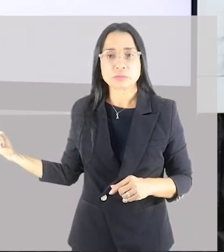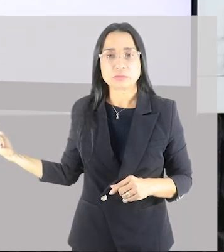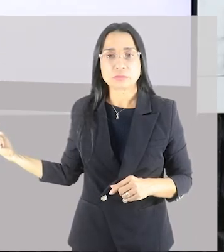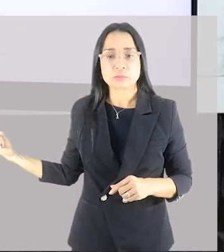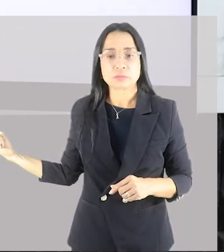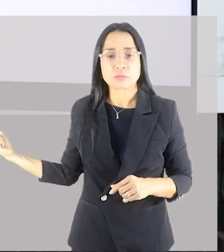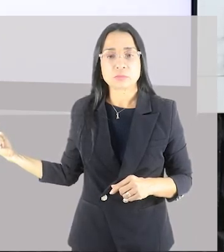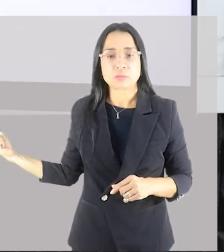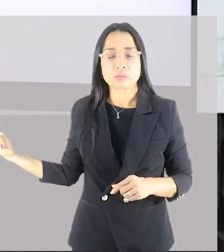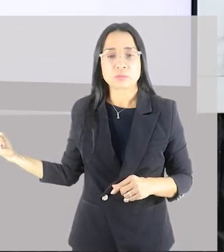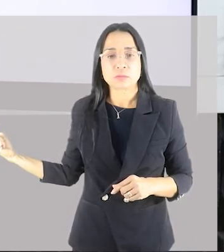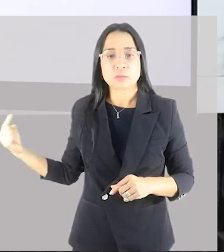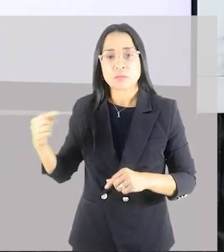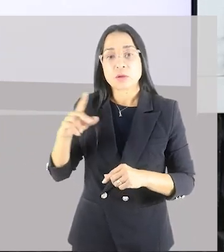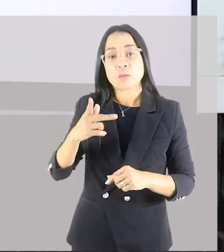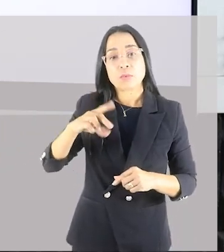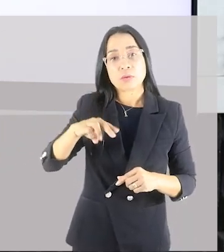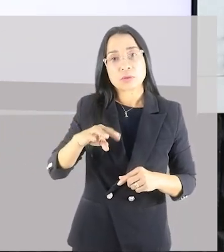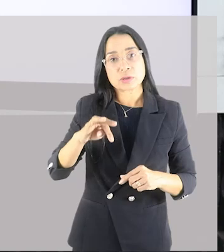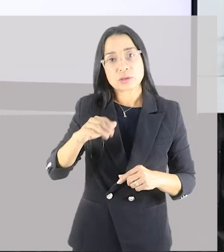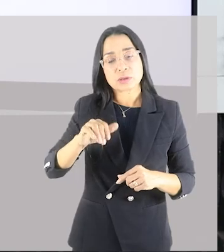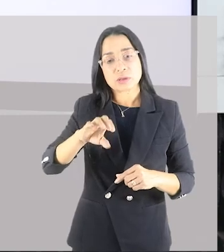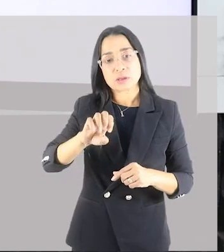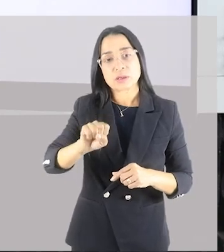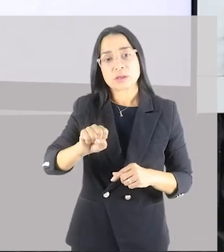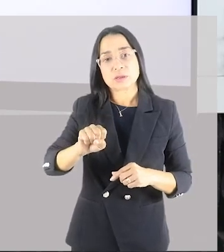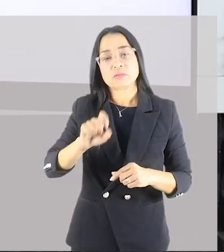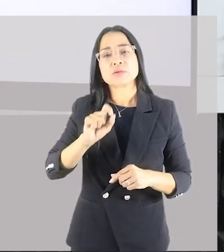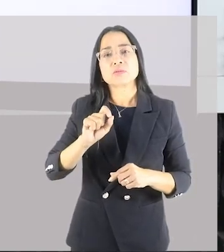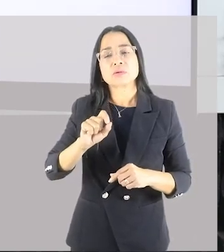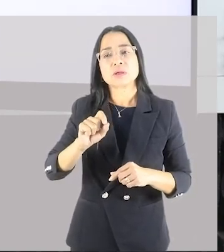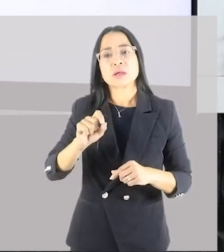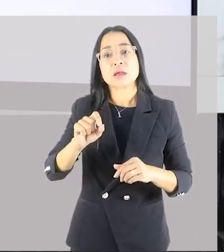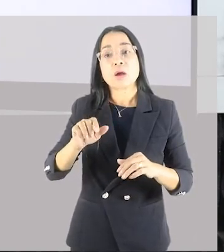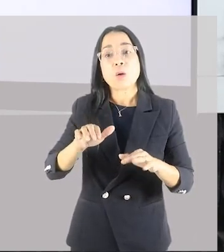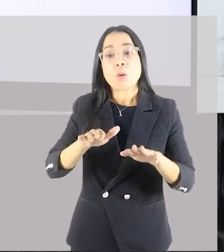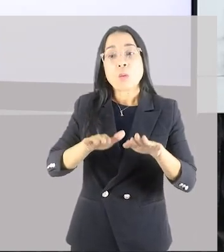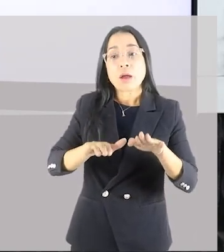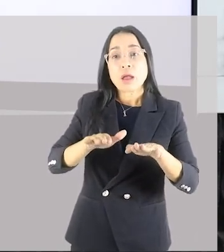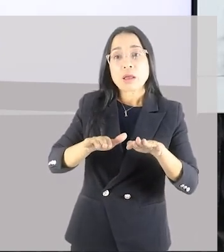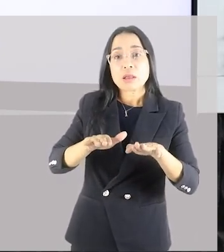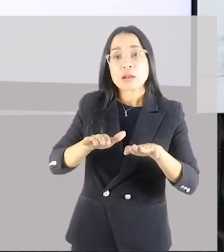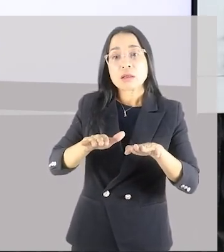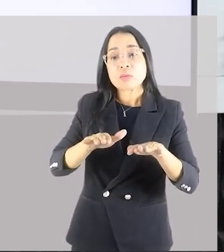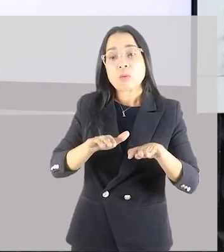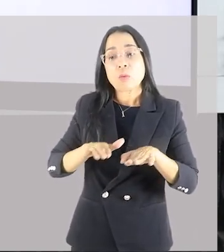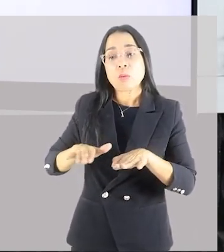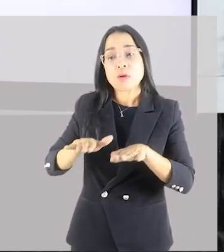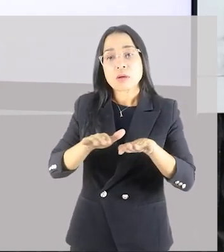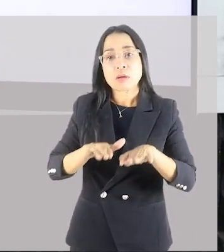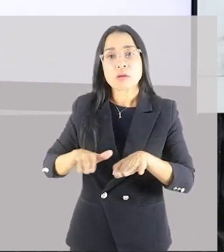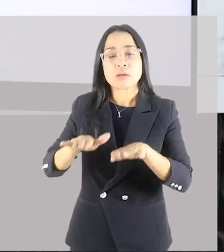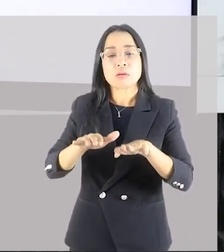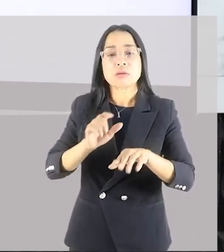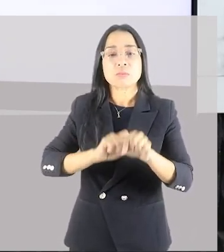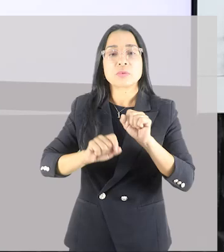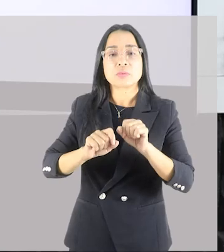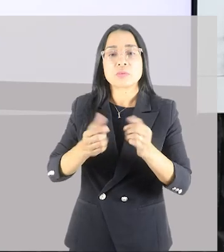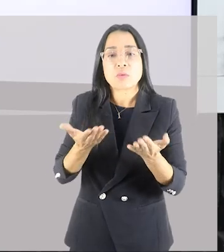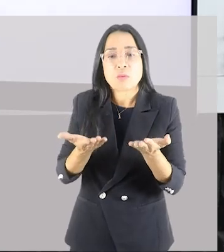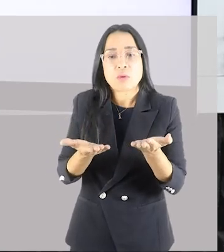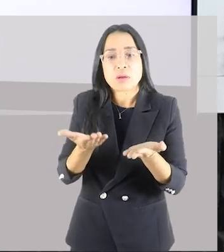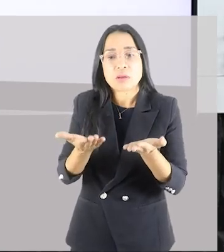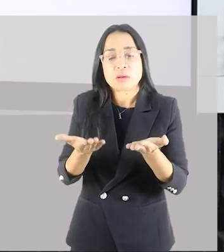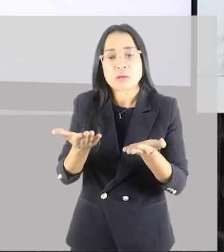meio ambiente. Então, a homeostase, ela vai ser o estado de equilíbrio do nosso corpo. Quando a gente quer ter algum